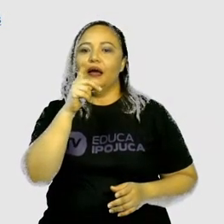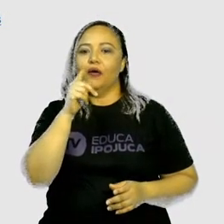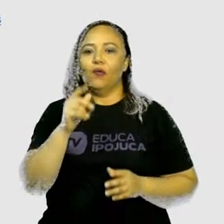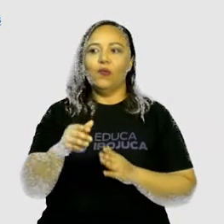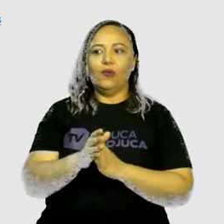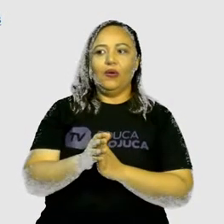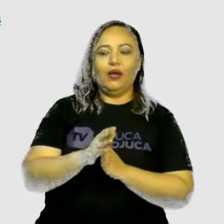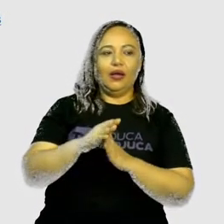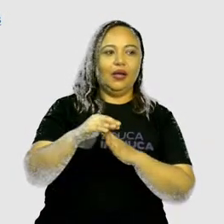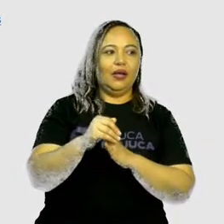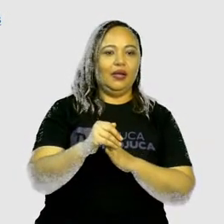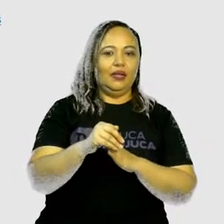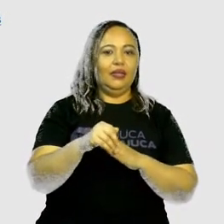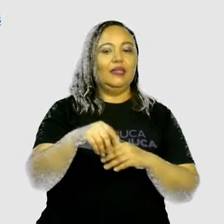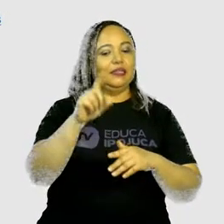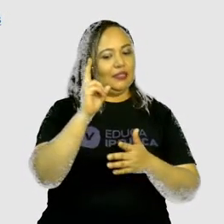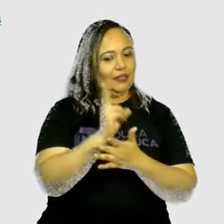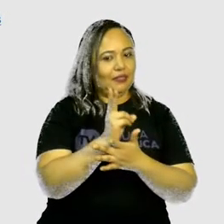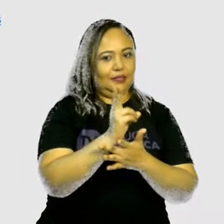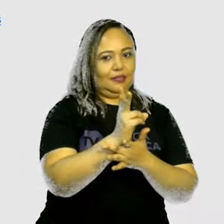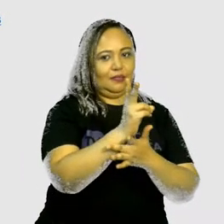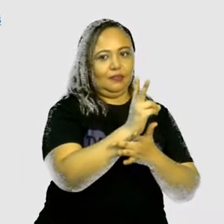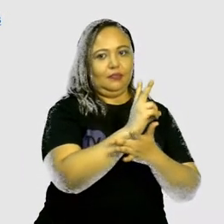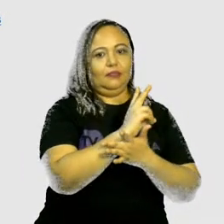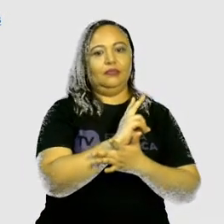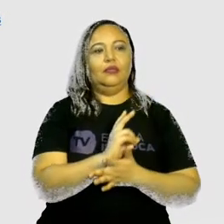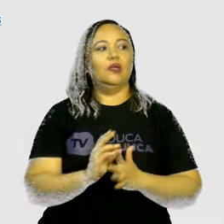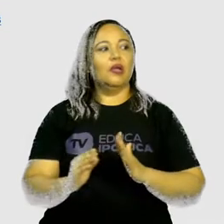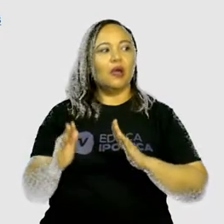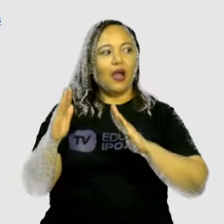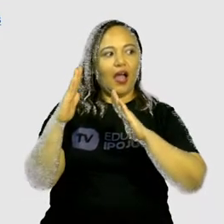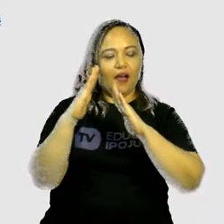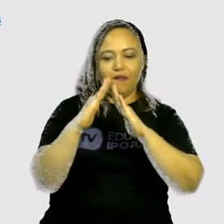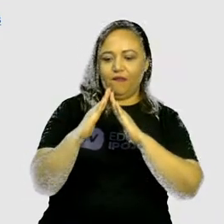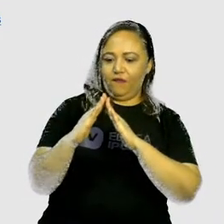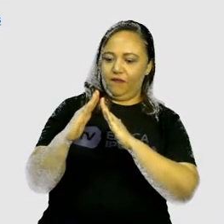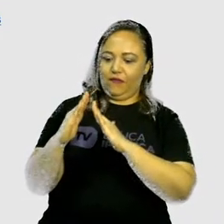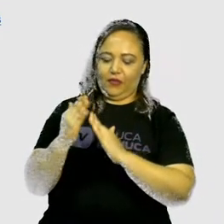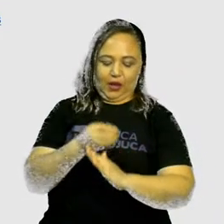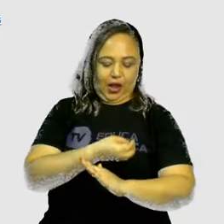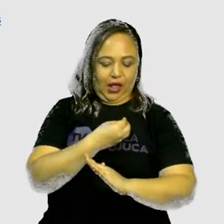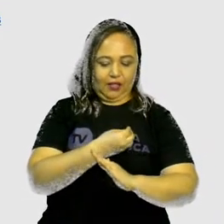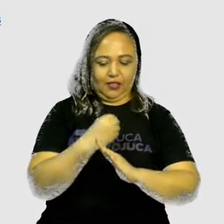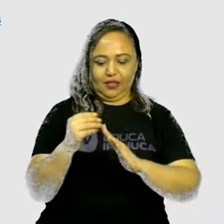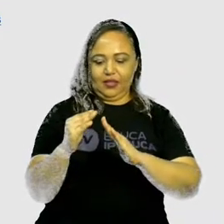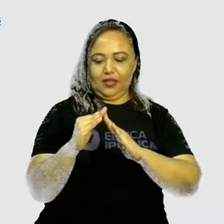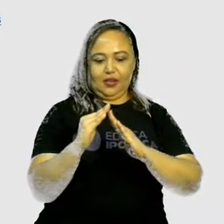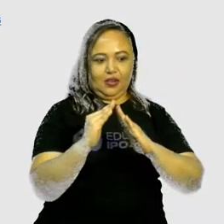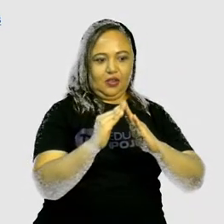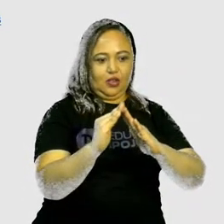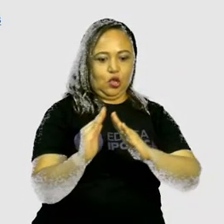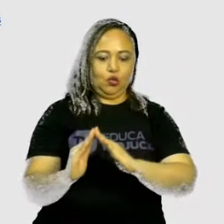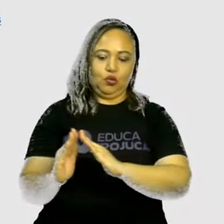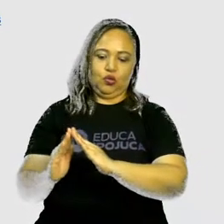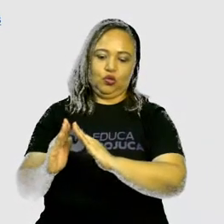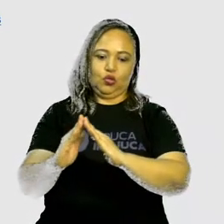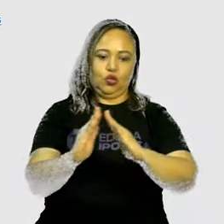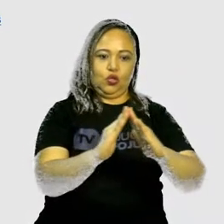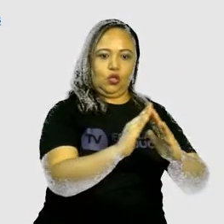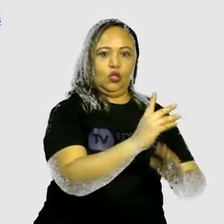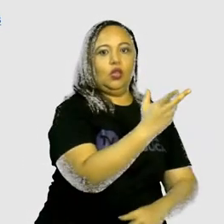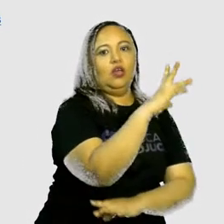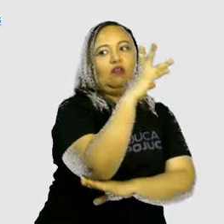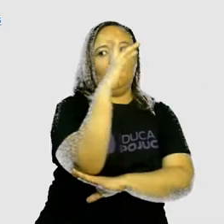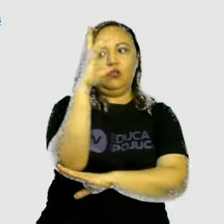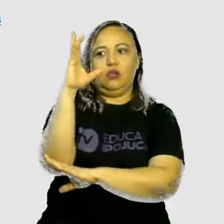ribeirinhos. Olha aí. Os ribeirinhos habitam as margens dos rios e lagos da floresta.